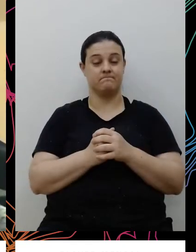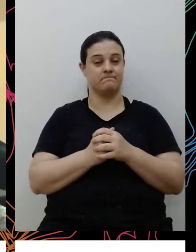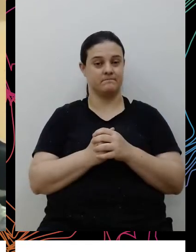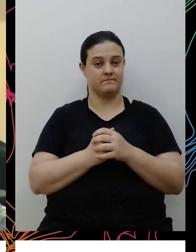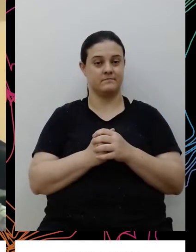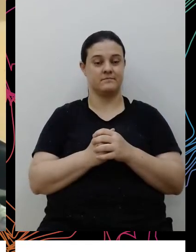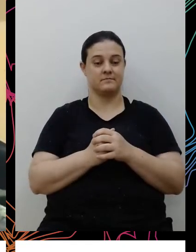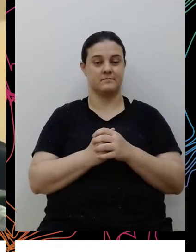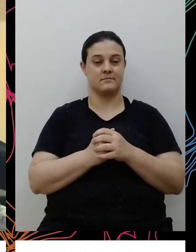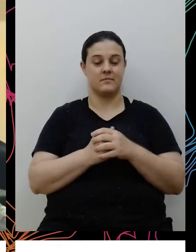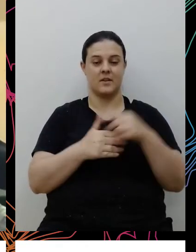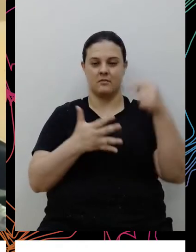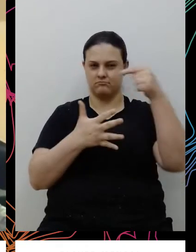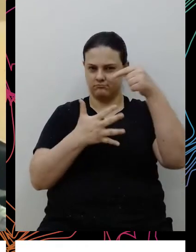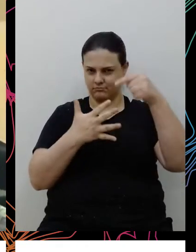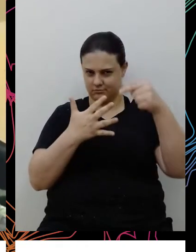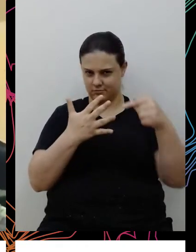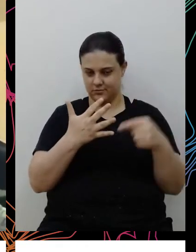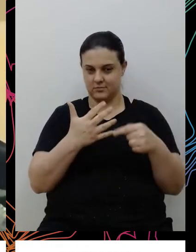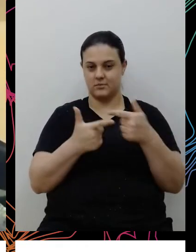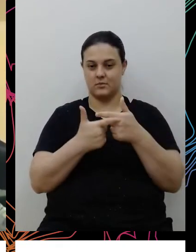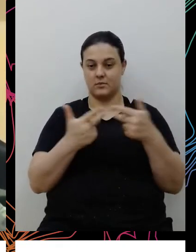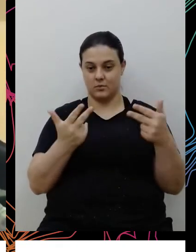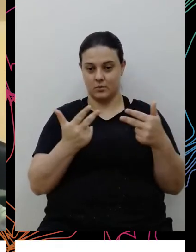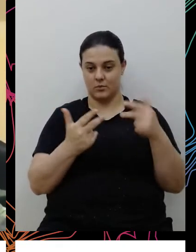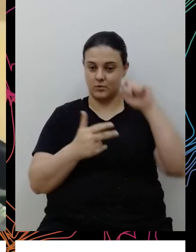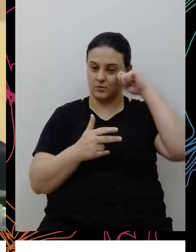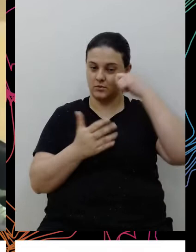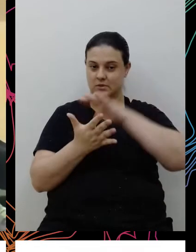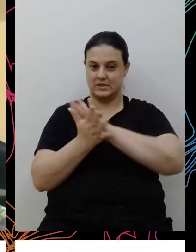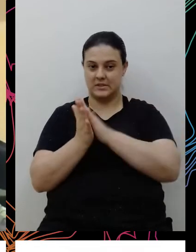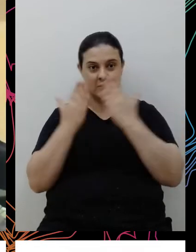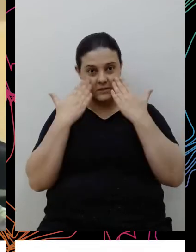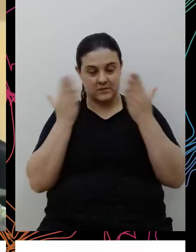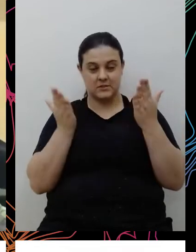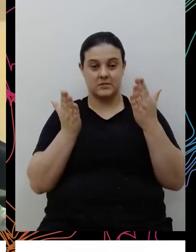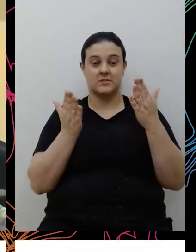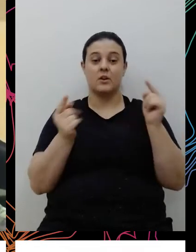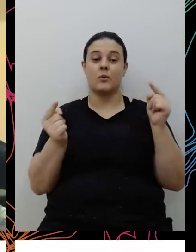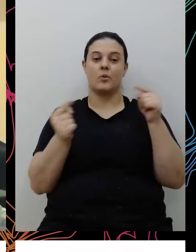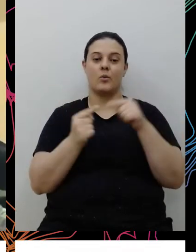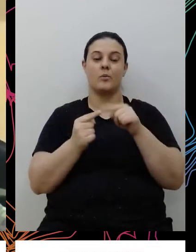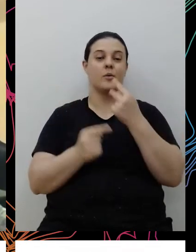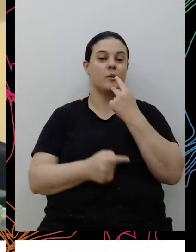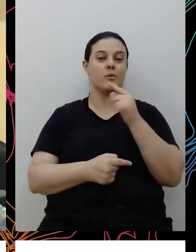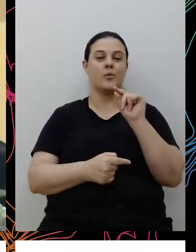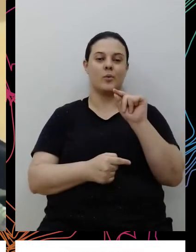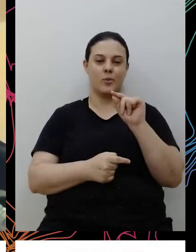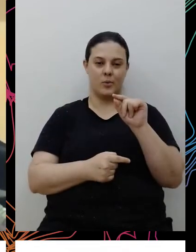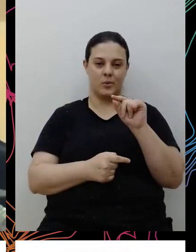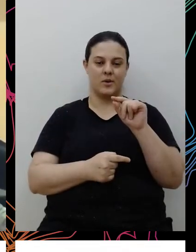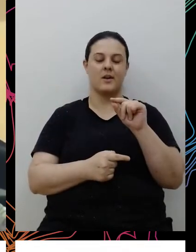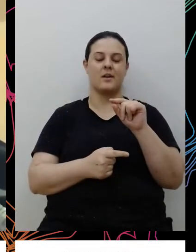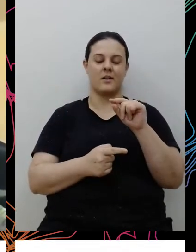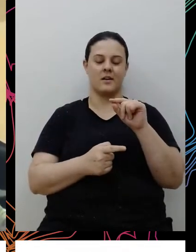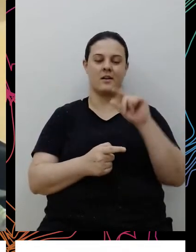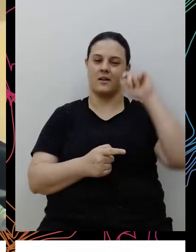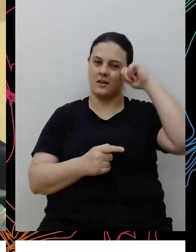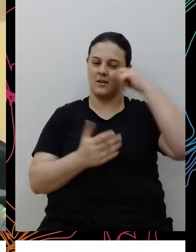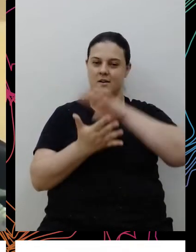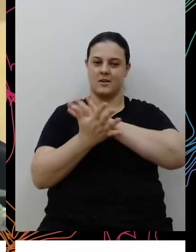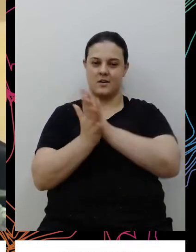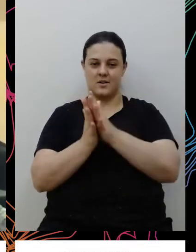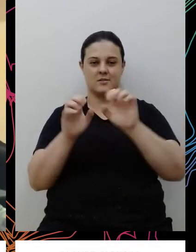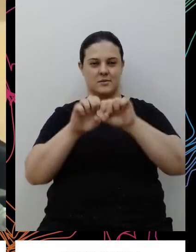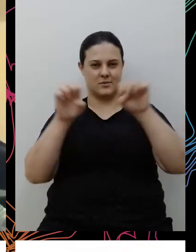ações, né, racistas, escancarados, velados, são o que compõem o que seria o racismo estrutural, né? Todas elas, todas